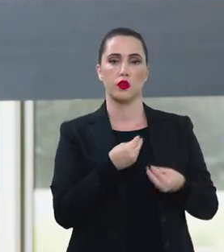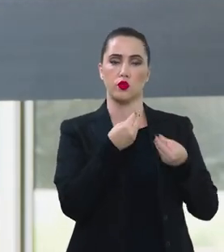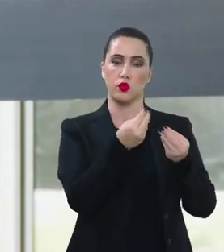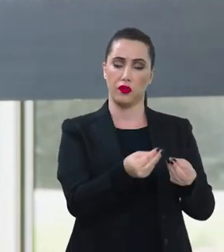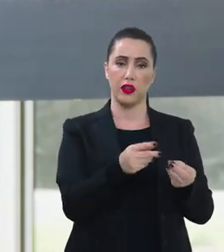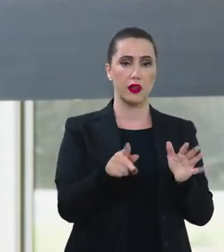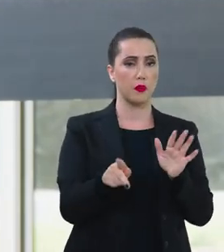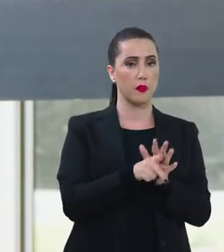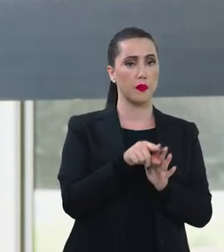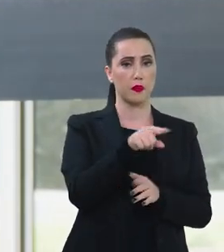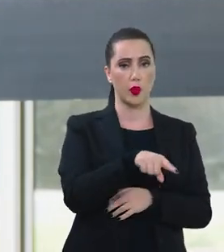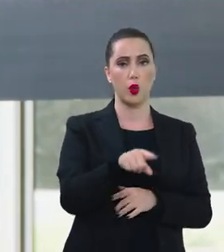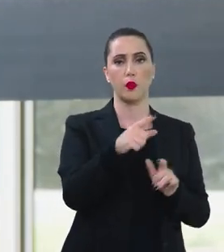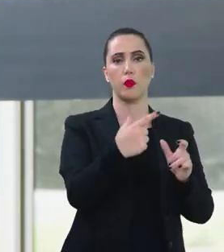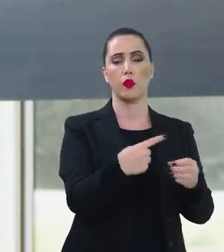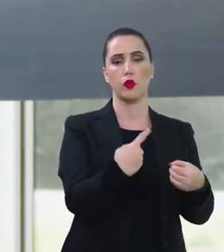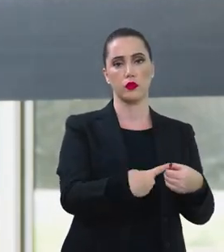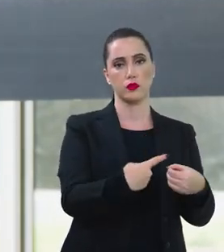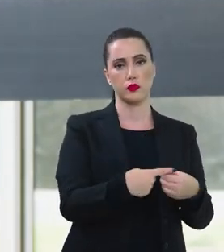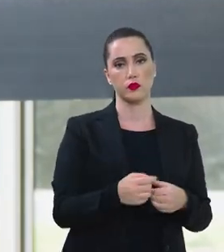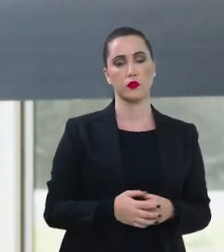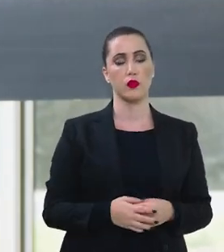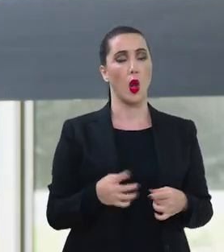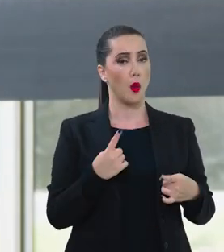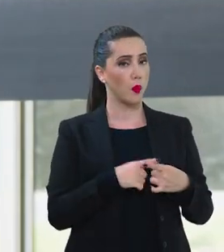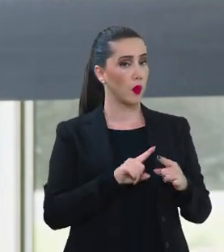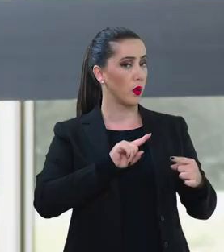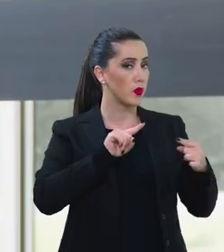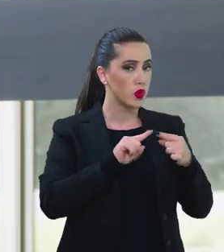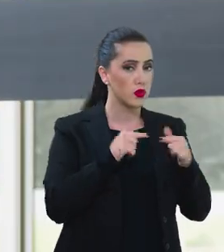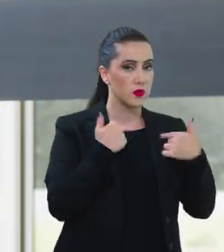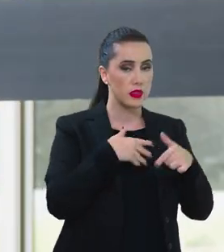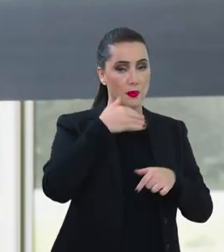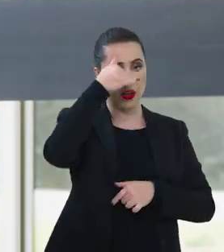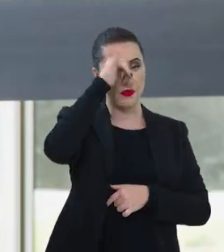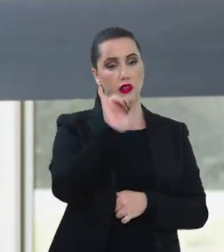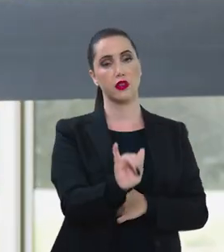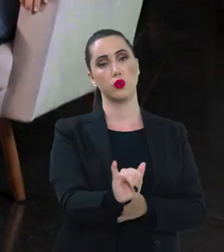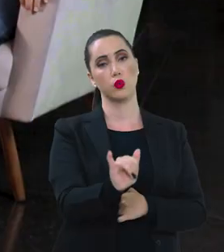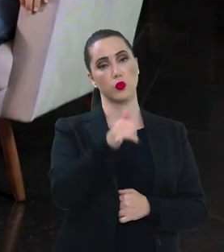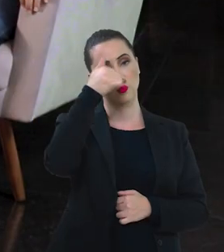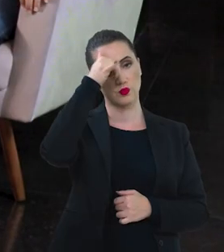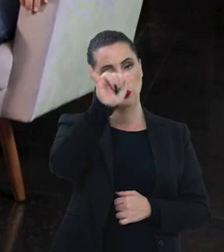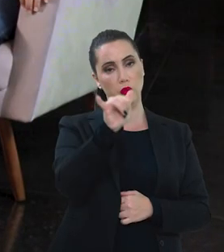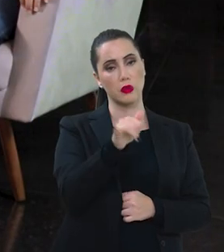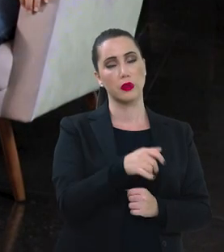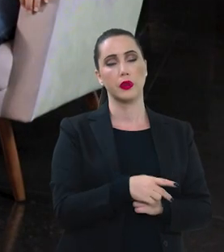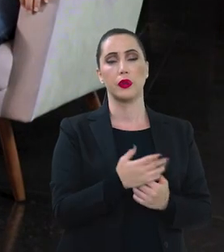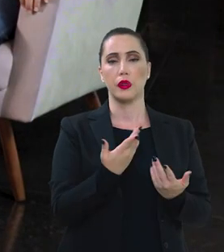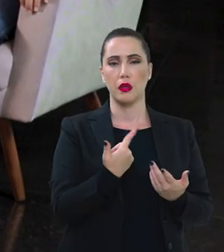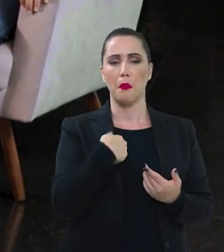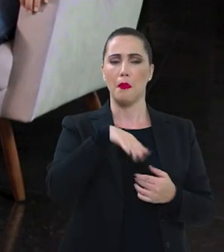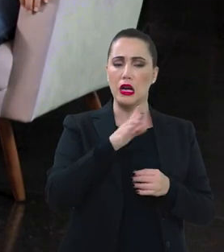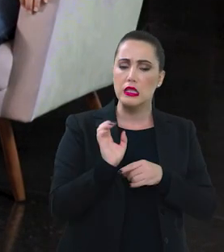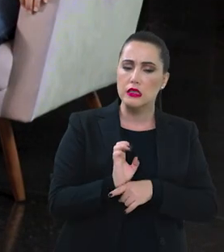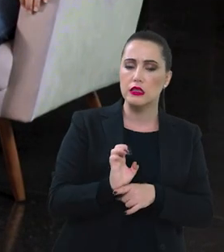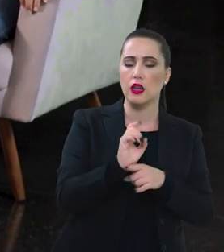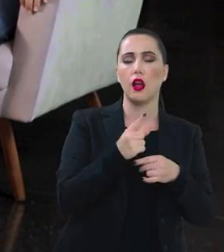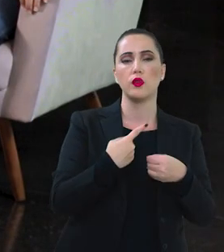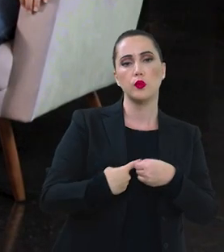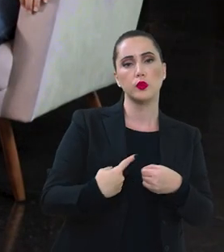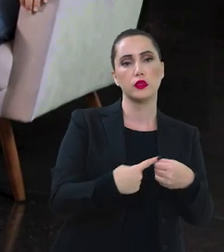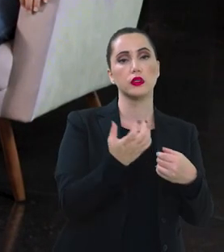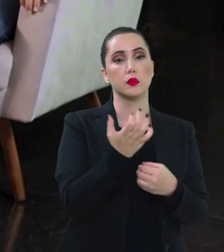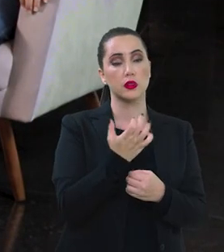oportunidade de levar as políticas. Porque, como é um programa que trabalha com prevenção, quanto mais a gente tenha municípios, gestões,